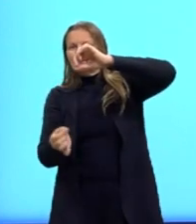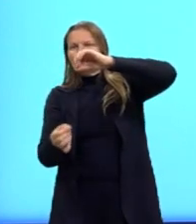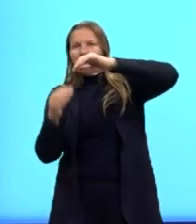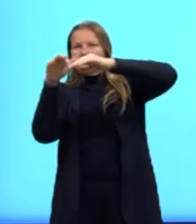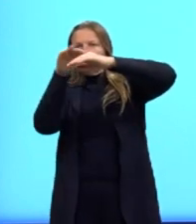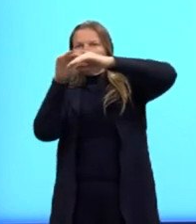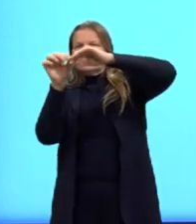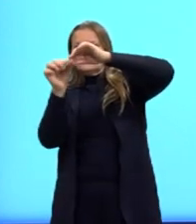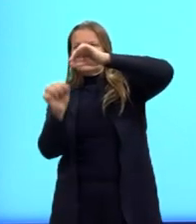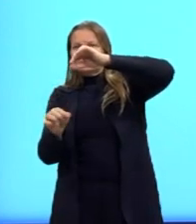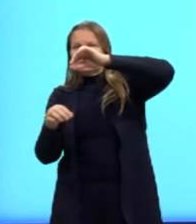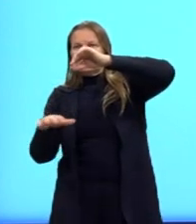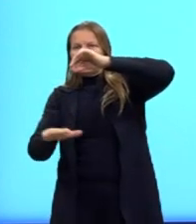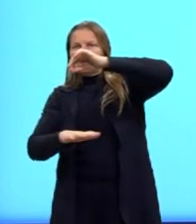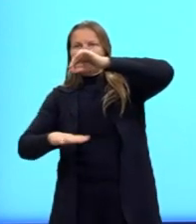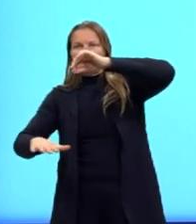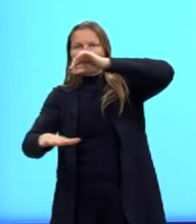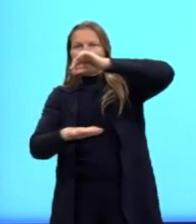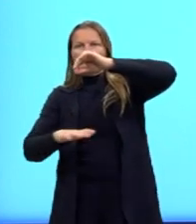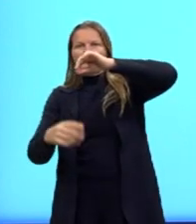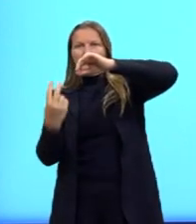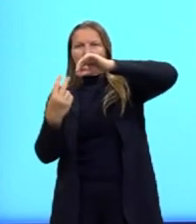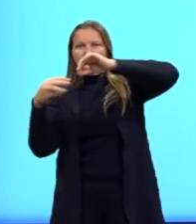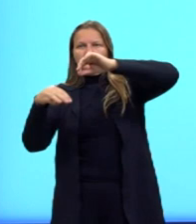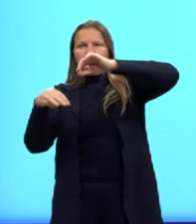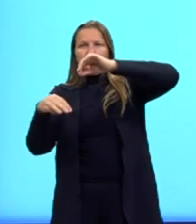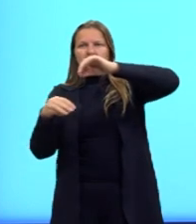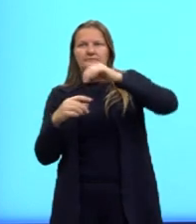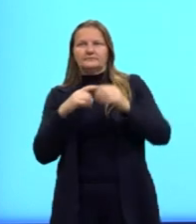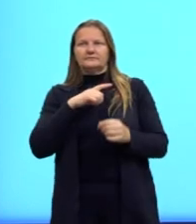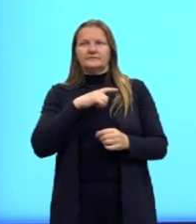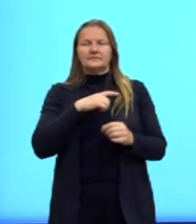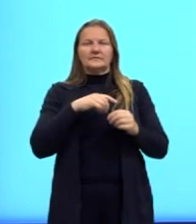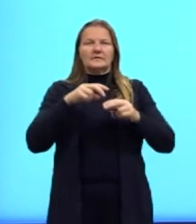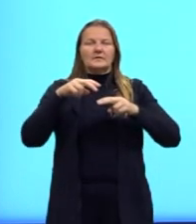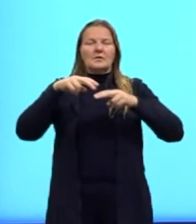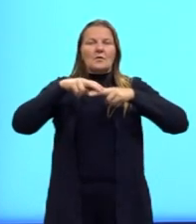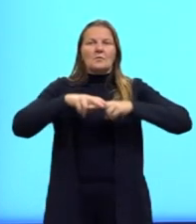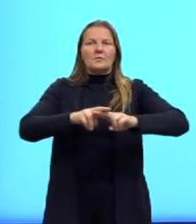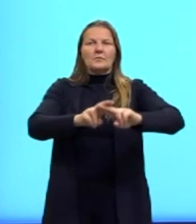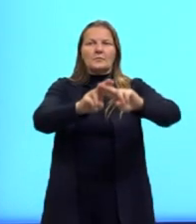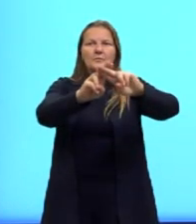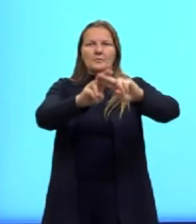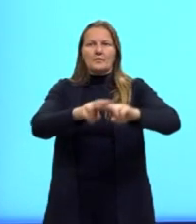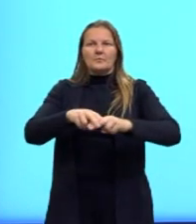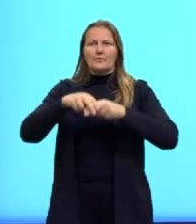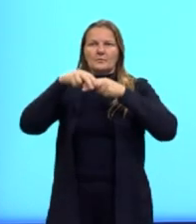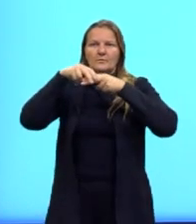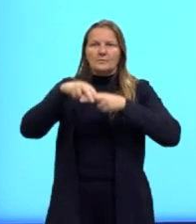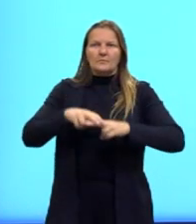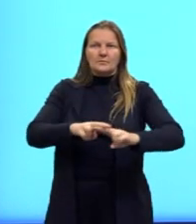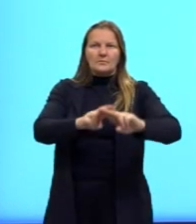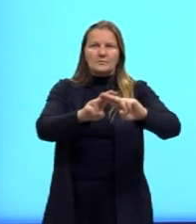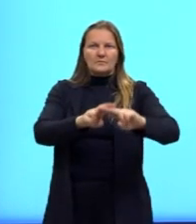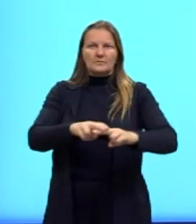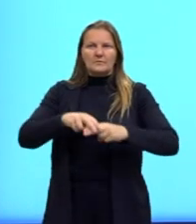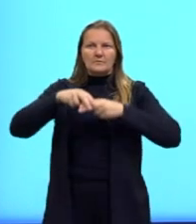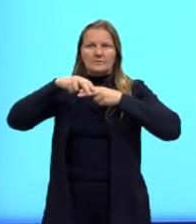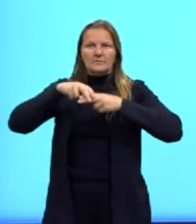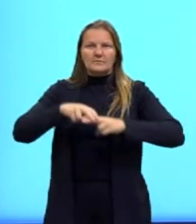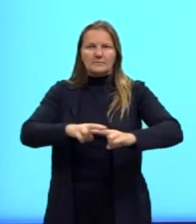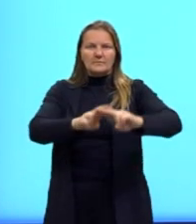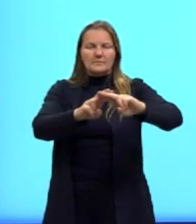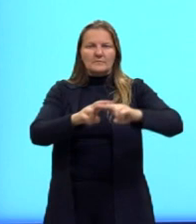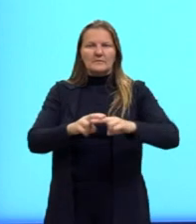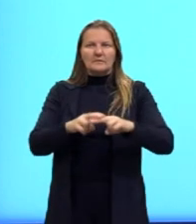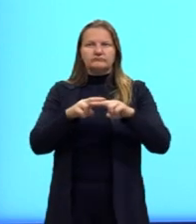hastes é de 2 metros. Nós temos o nosso balanço posicionado ali ao meio. Quando o balanço não está